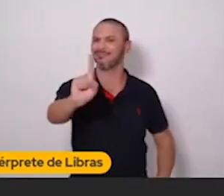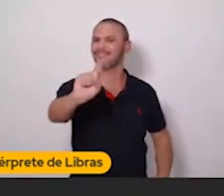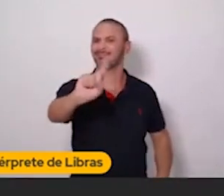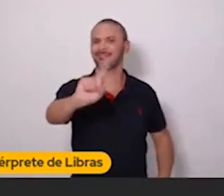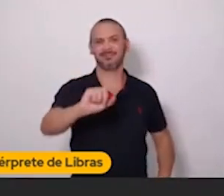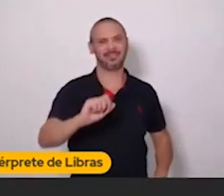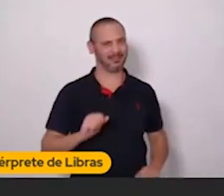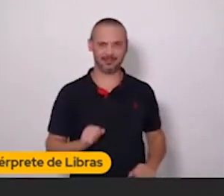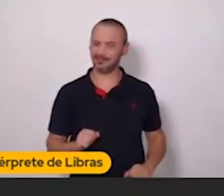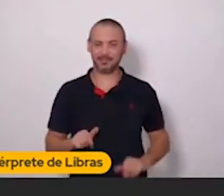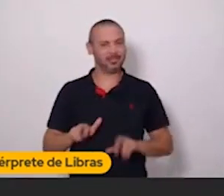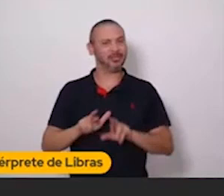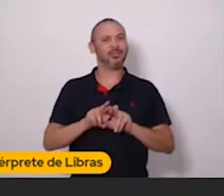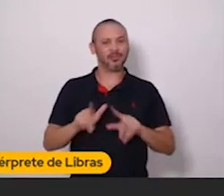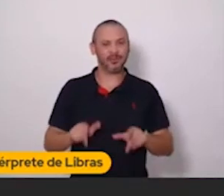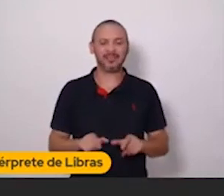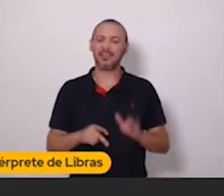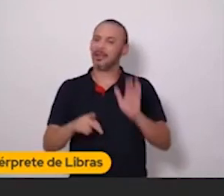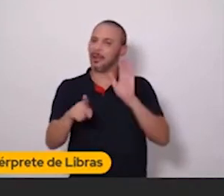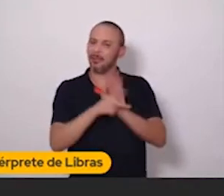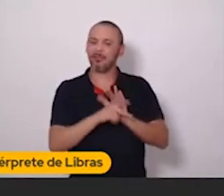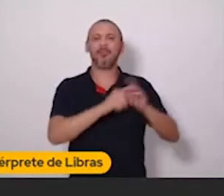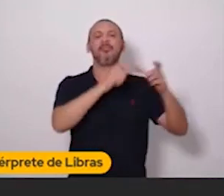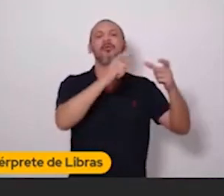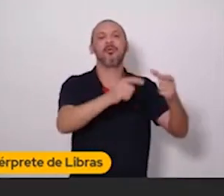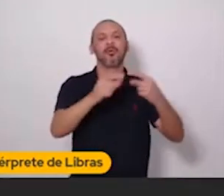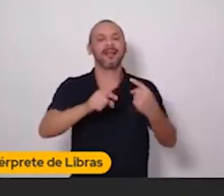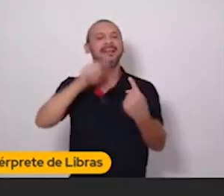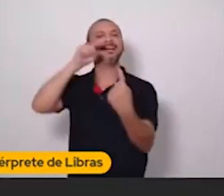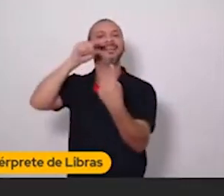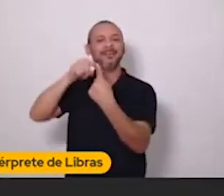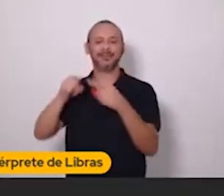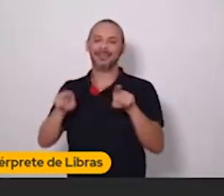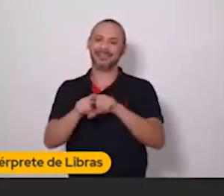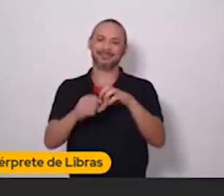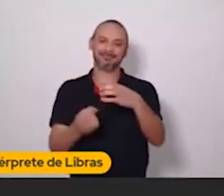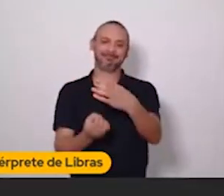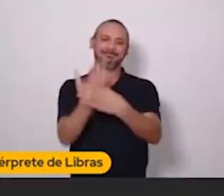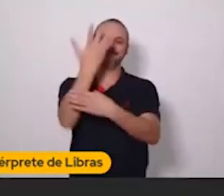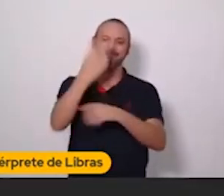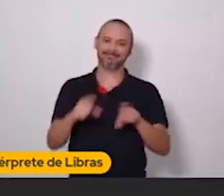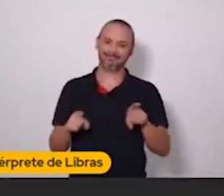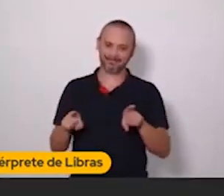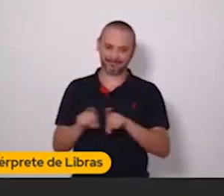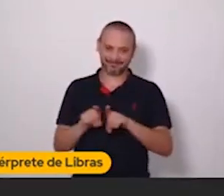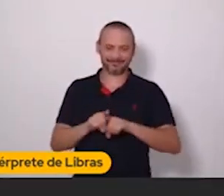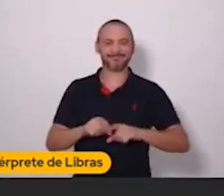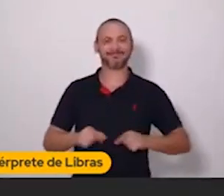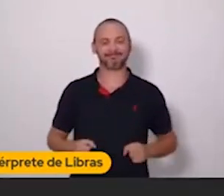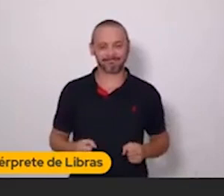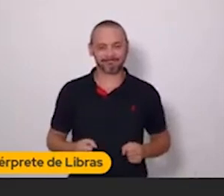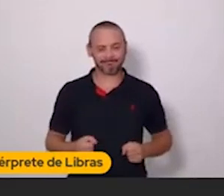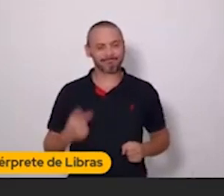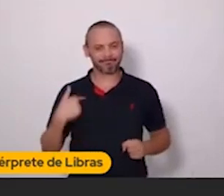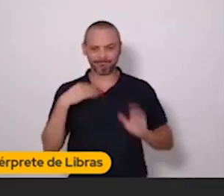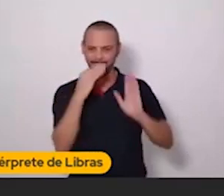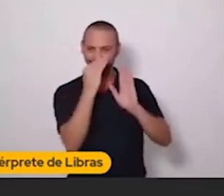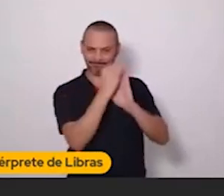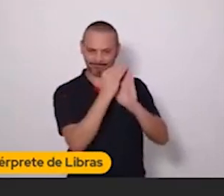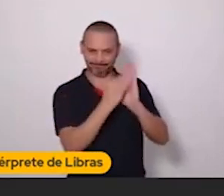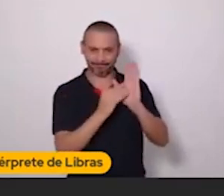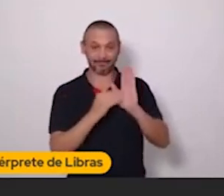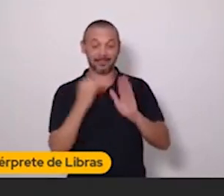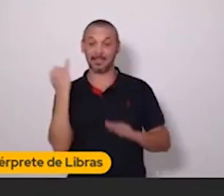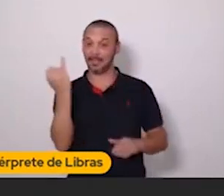Não, o conteúdo tem que ser criado onde faz sentido ele ser criado. E aqui, eu coloquei também a importância e